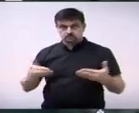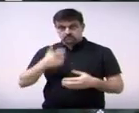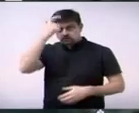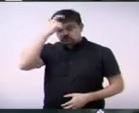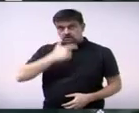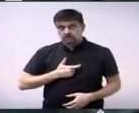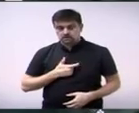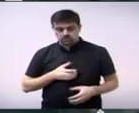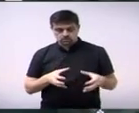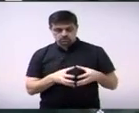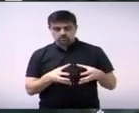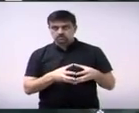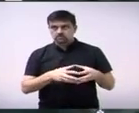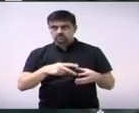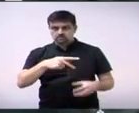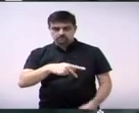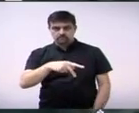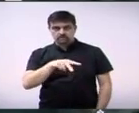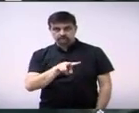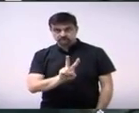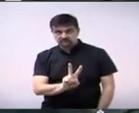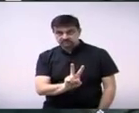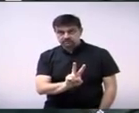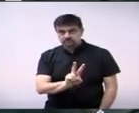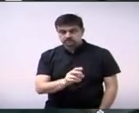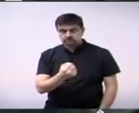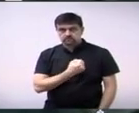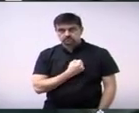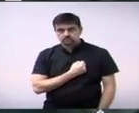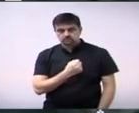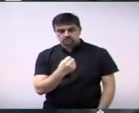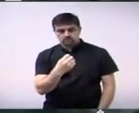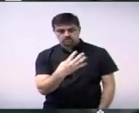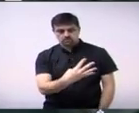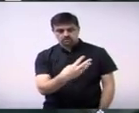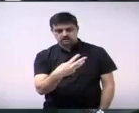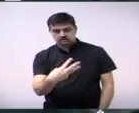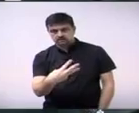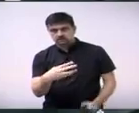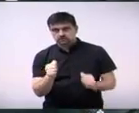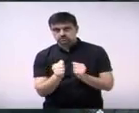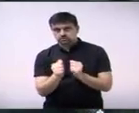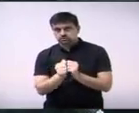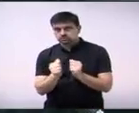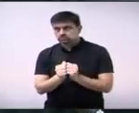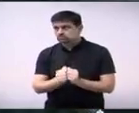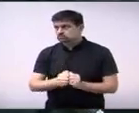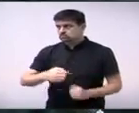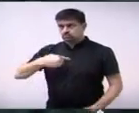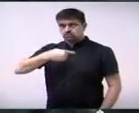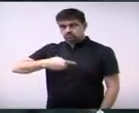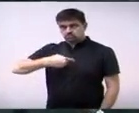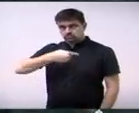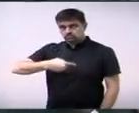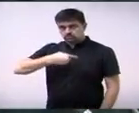partido verde partido 43 43 juntamente com o companheiro doutor João Mota